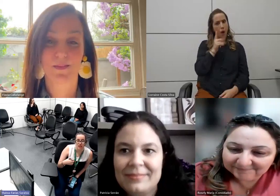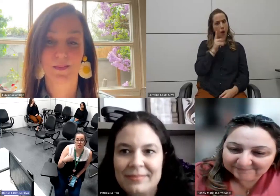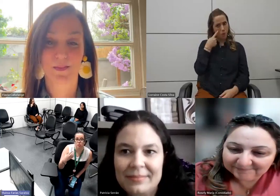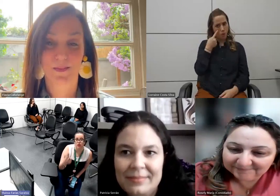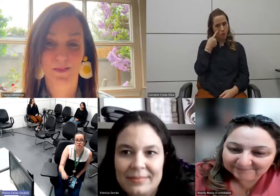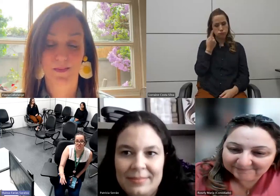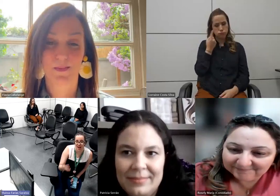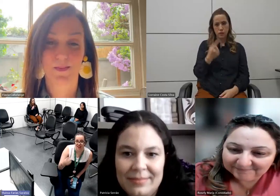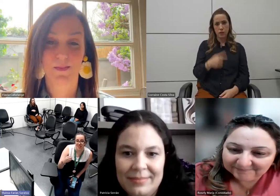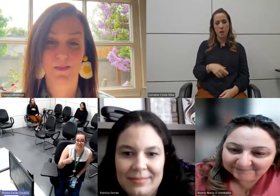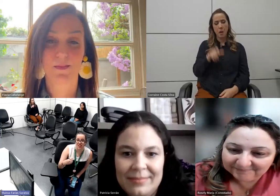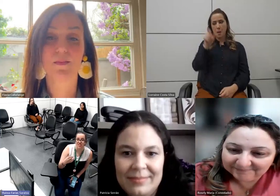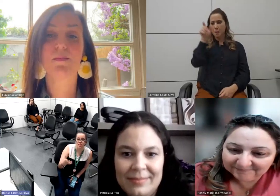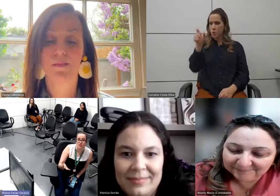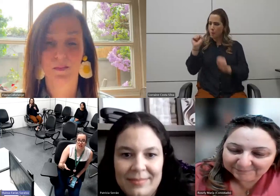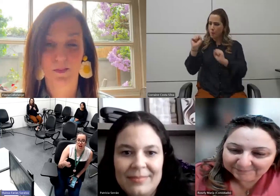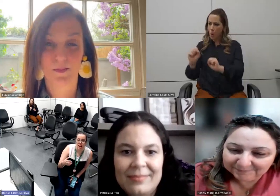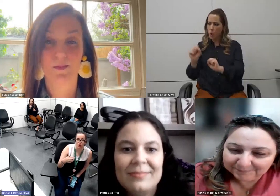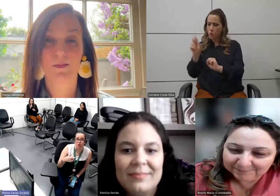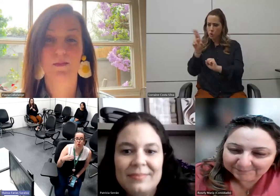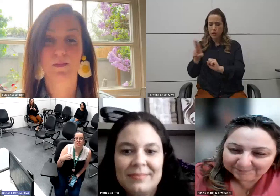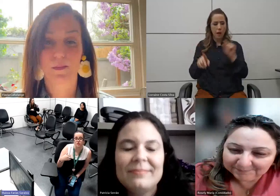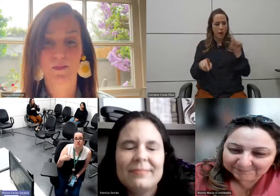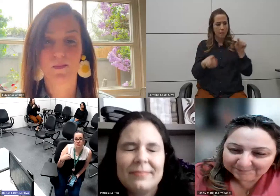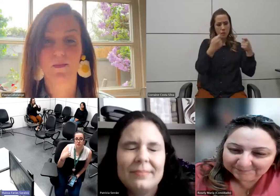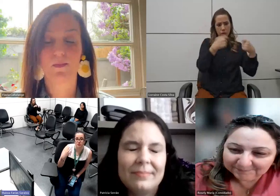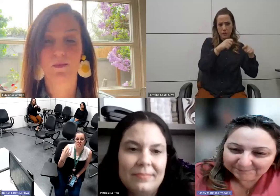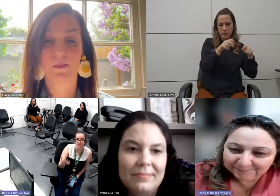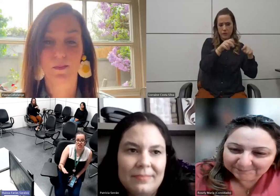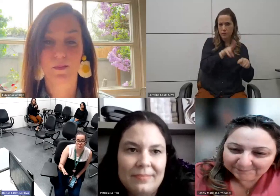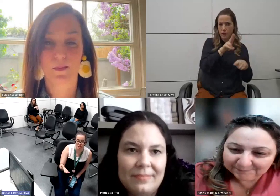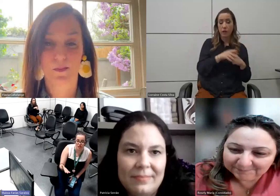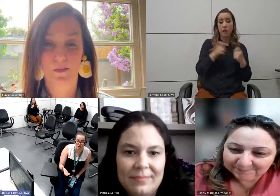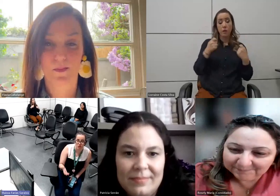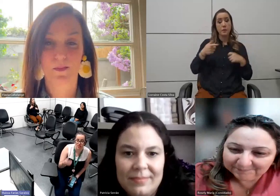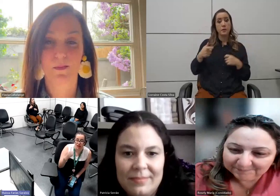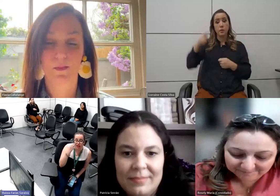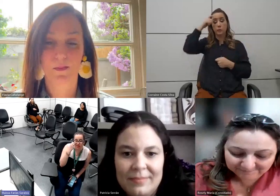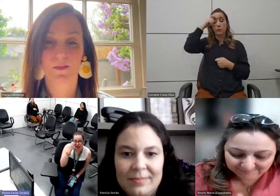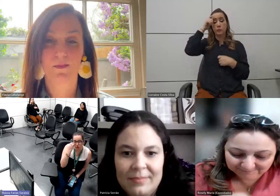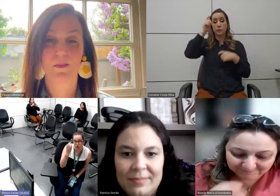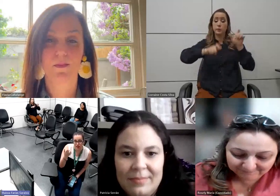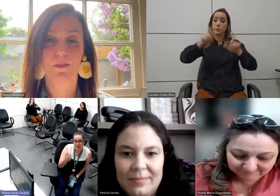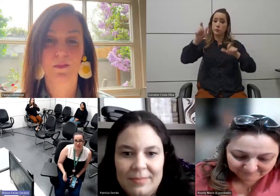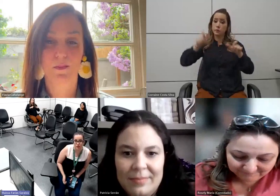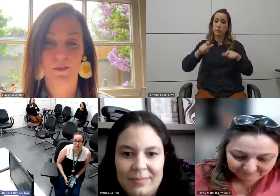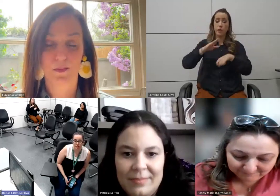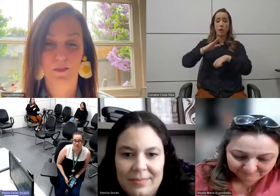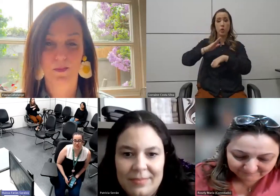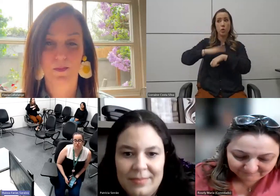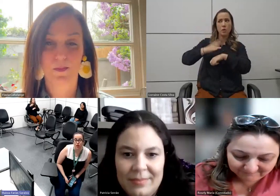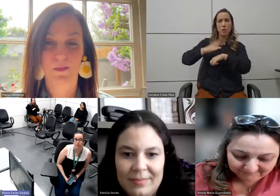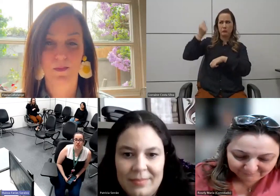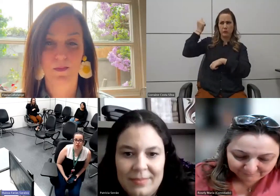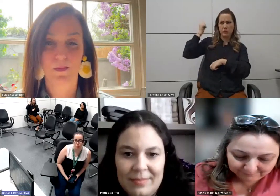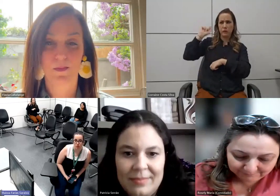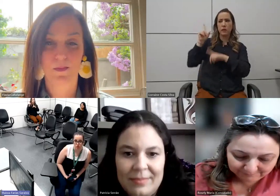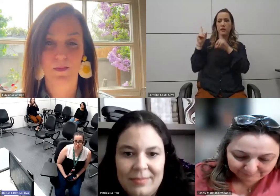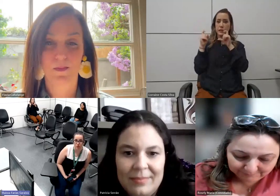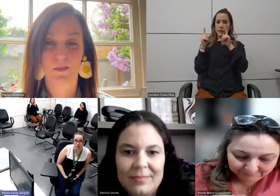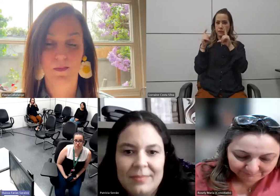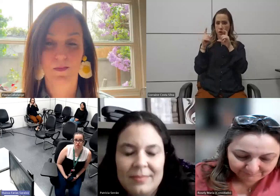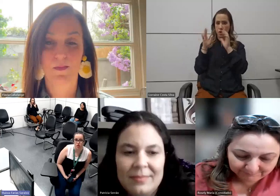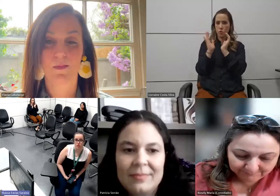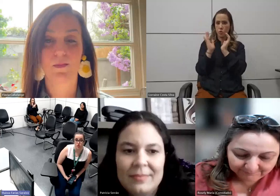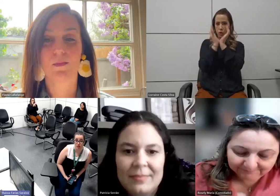do quem pode usar, quem deve usar ou a gente precisa conscientizar as pessoas. Na época dessa foto da